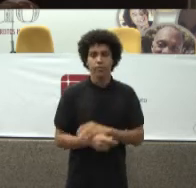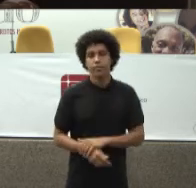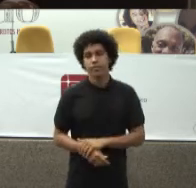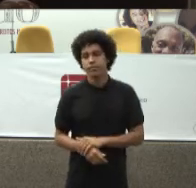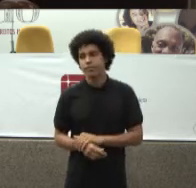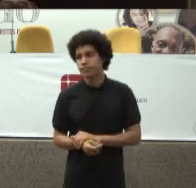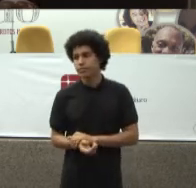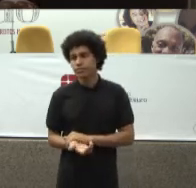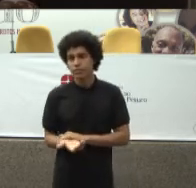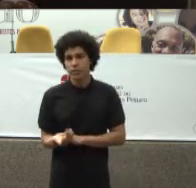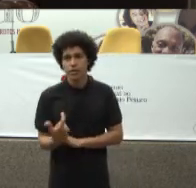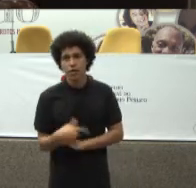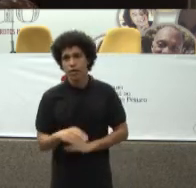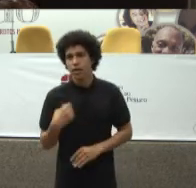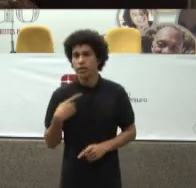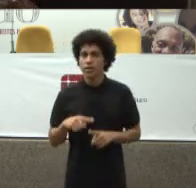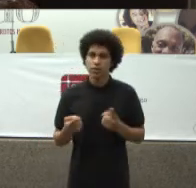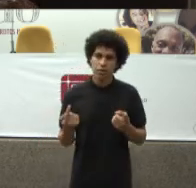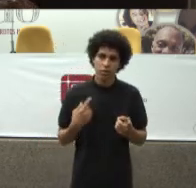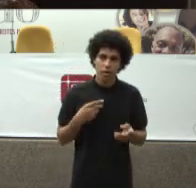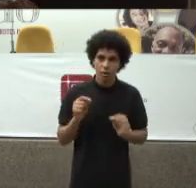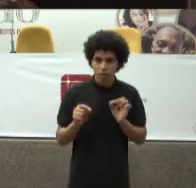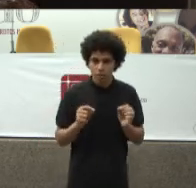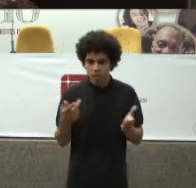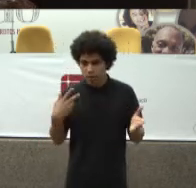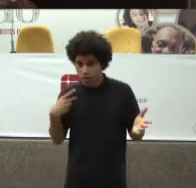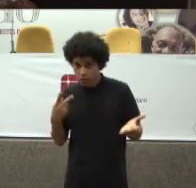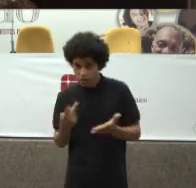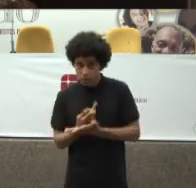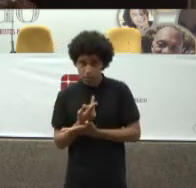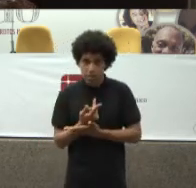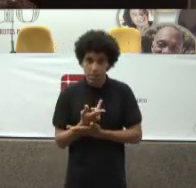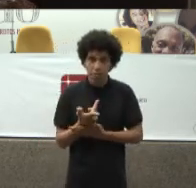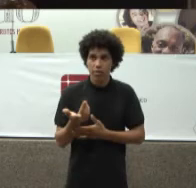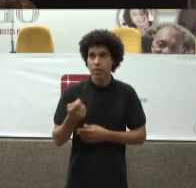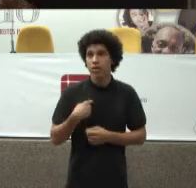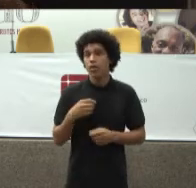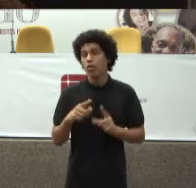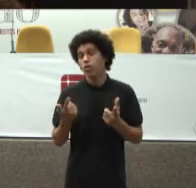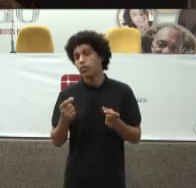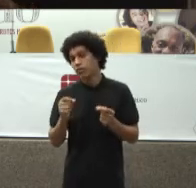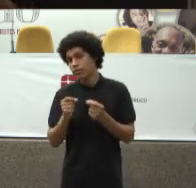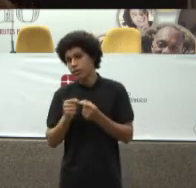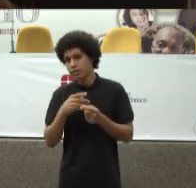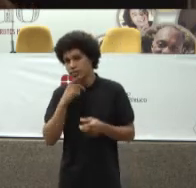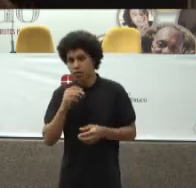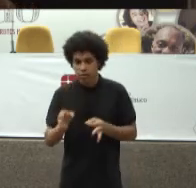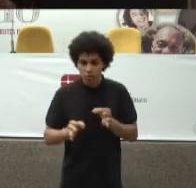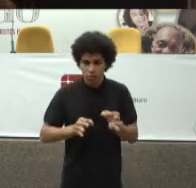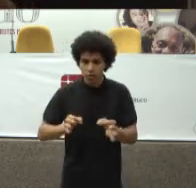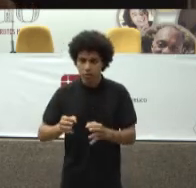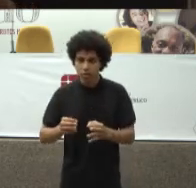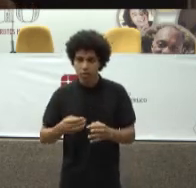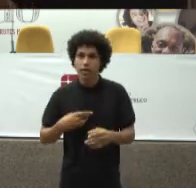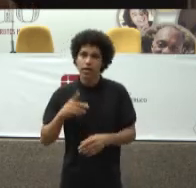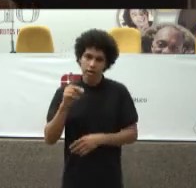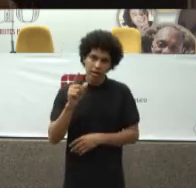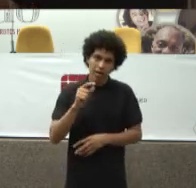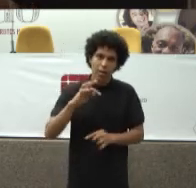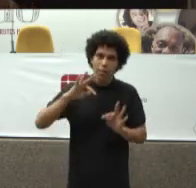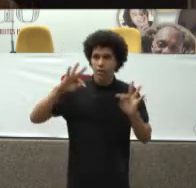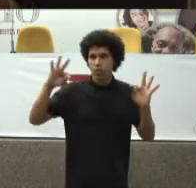Que houve E que se está Fazendo Um regulamento Que sirva Para todo o país Eu já estou